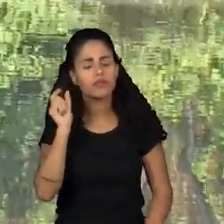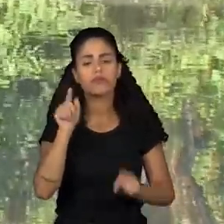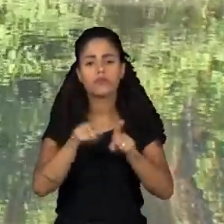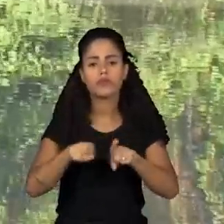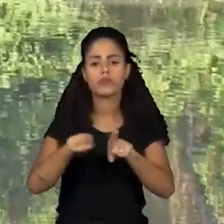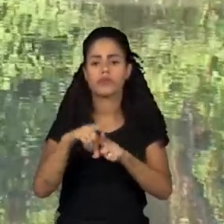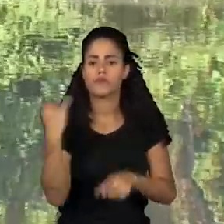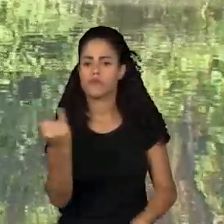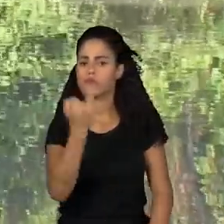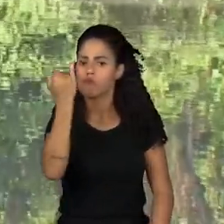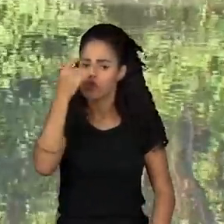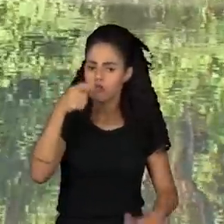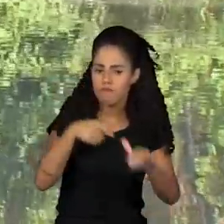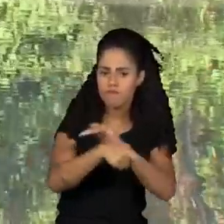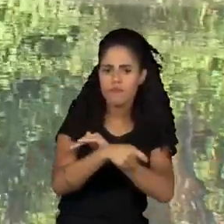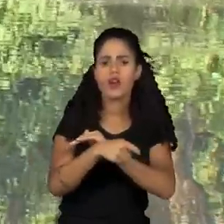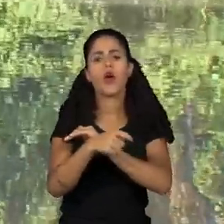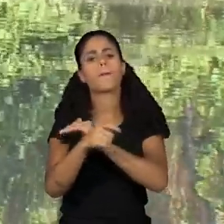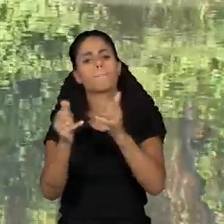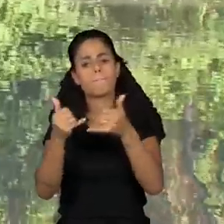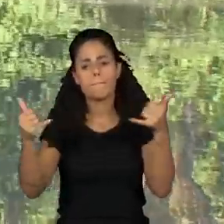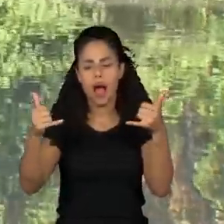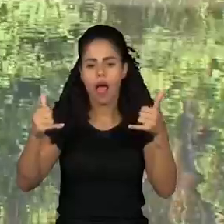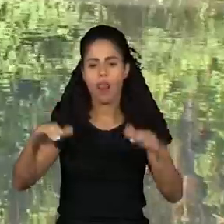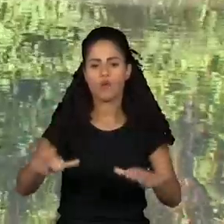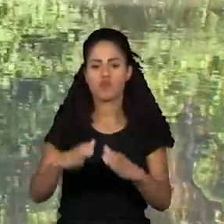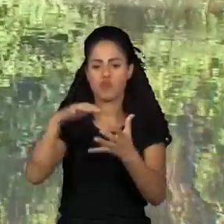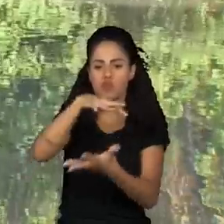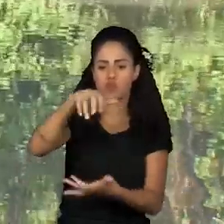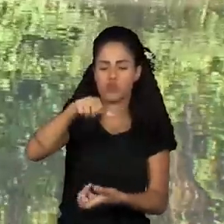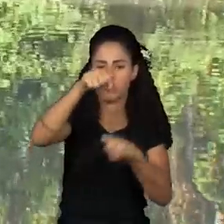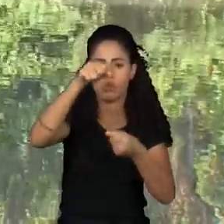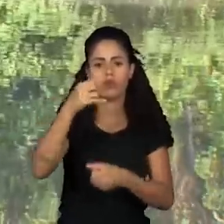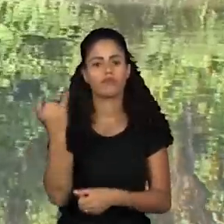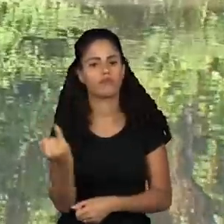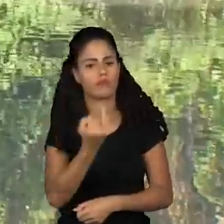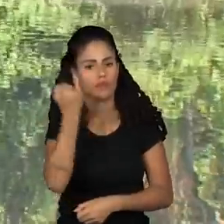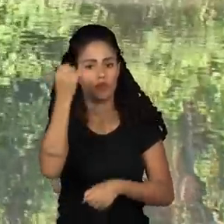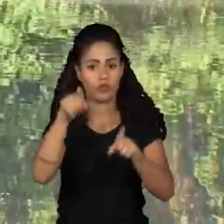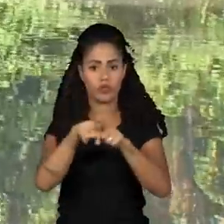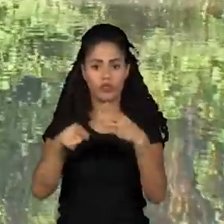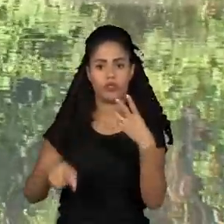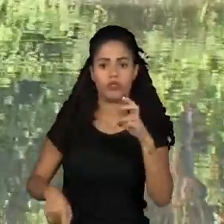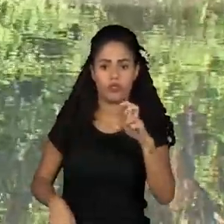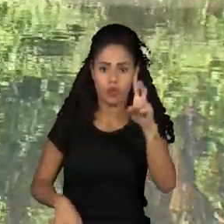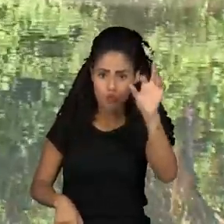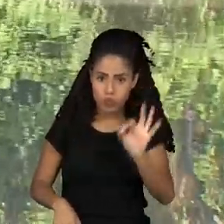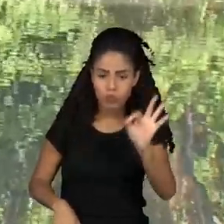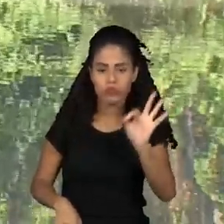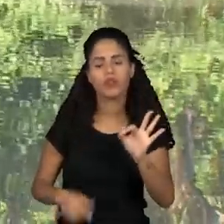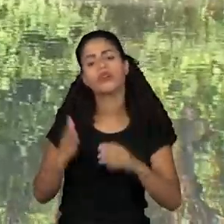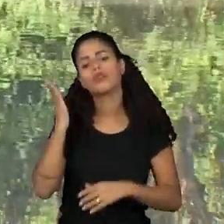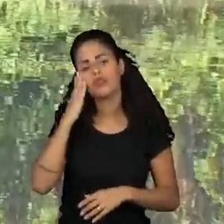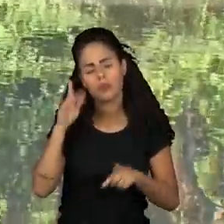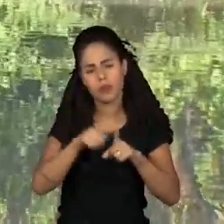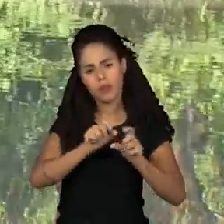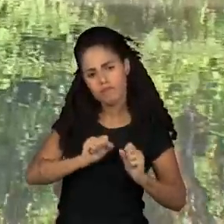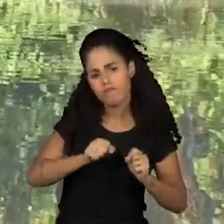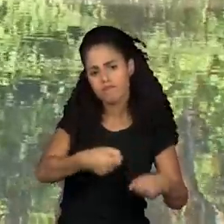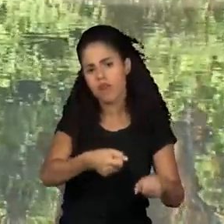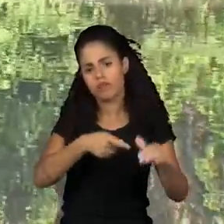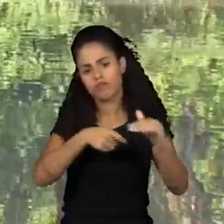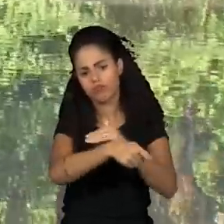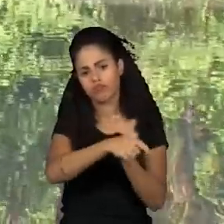é importante investir em energias limpas e renováveis. 35% também defendem os